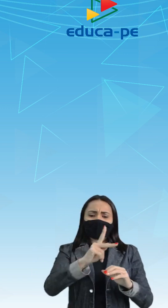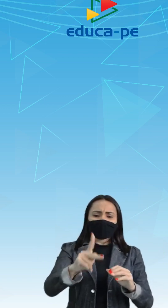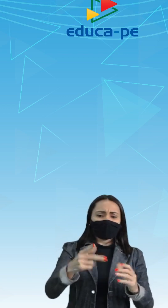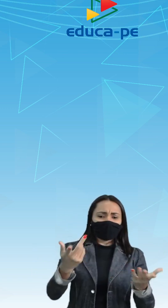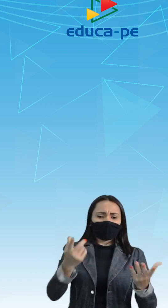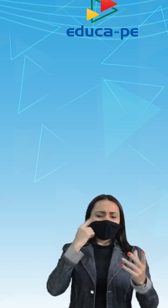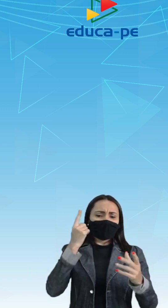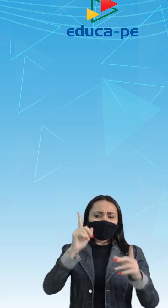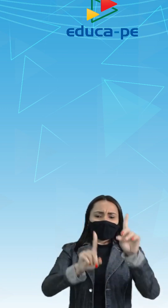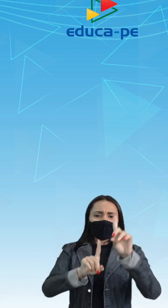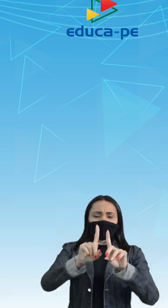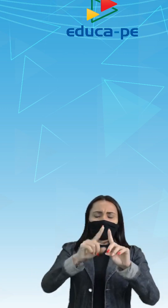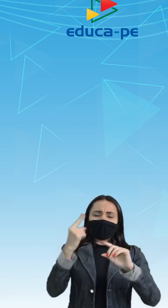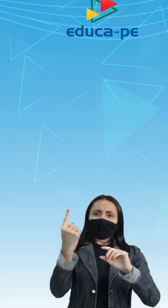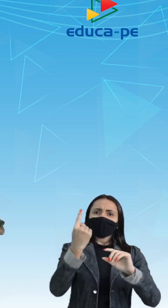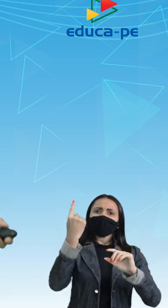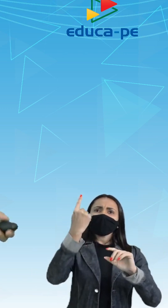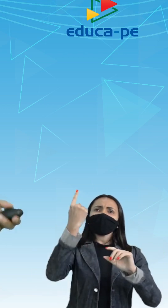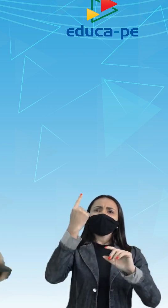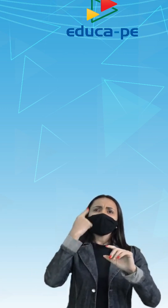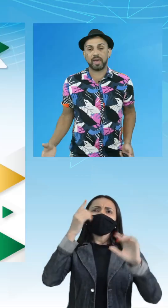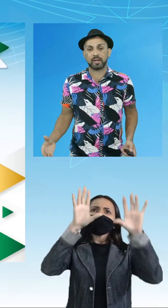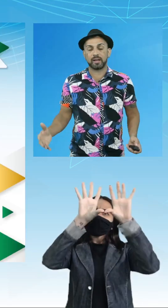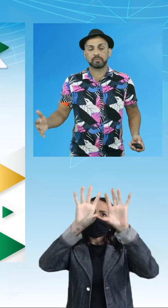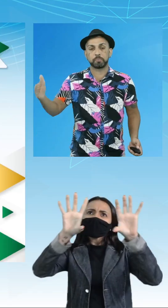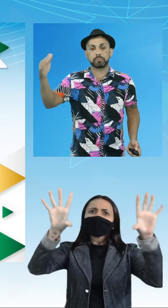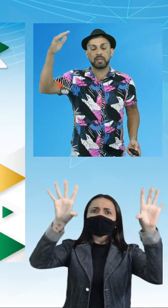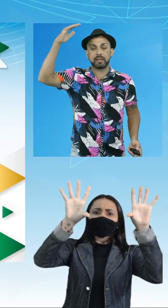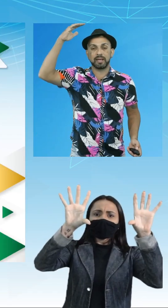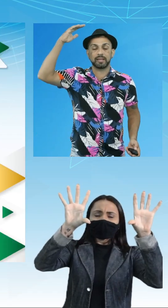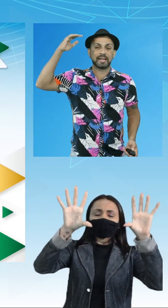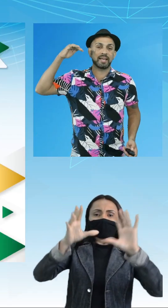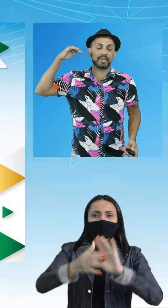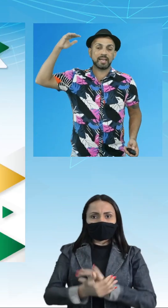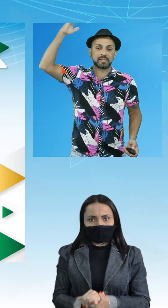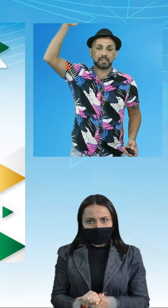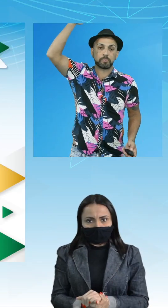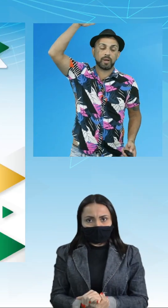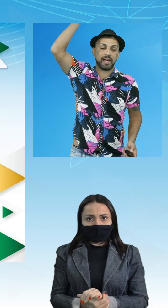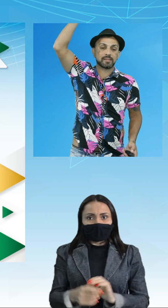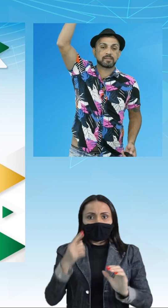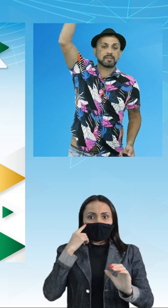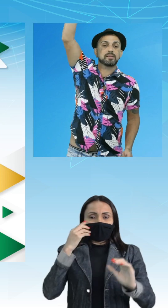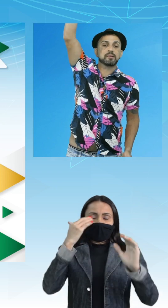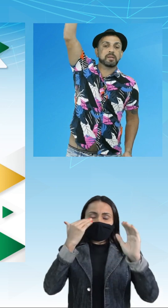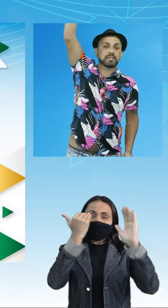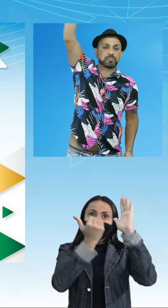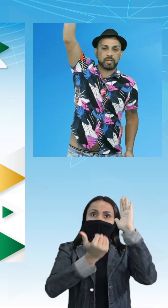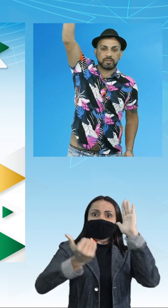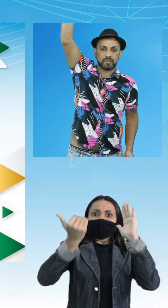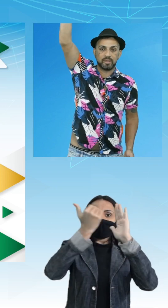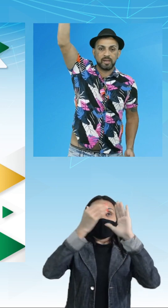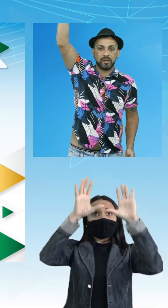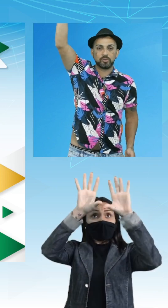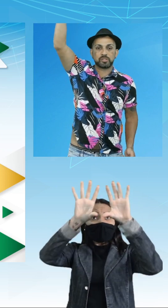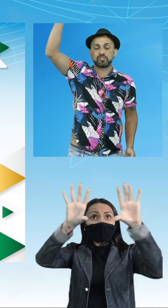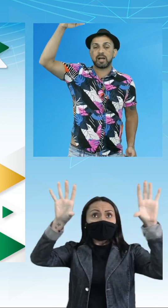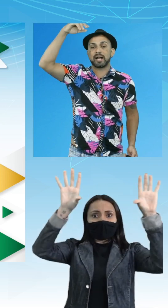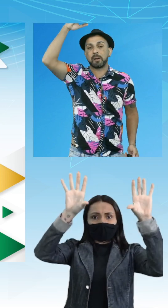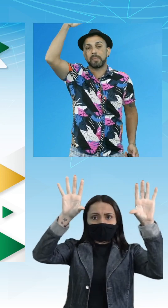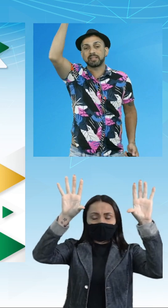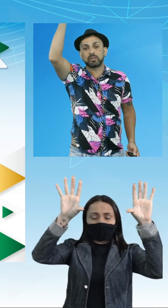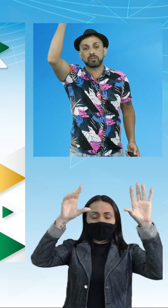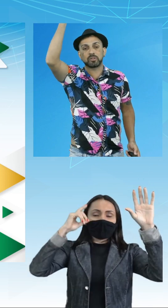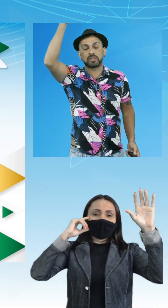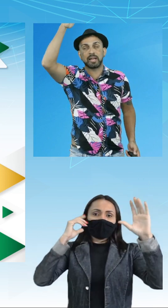altitude aí na estratosfera? Galerinha, tipo, é acima da gente. Ou seja,